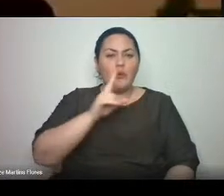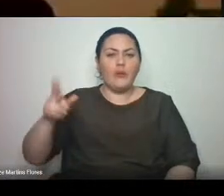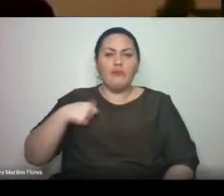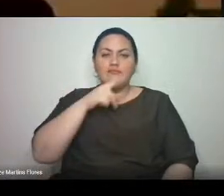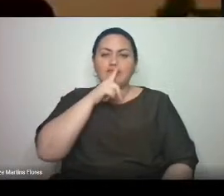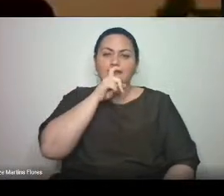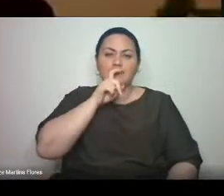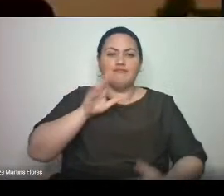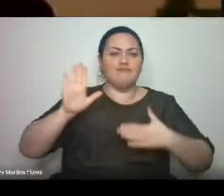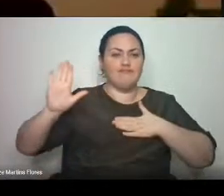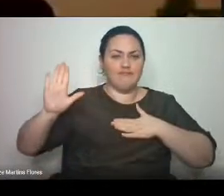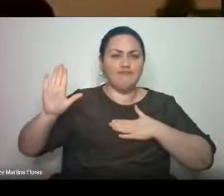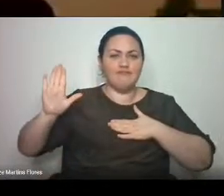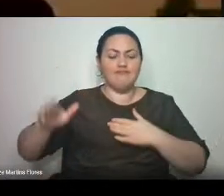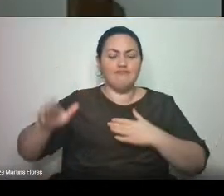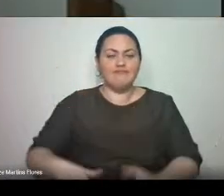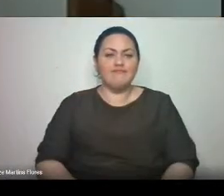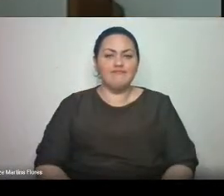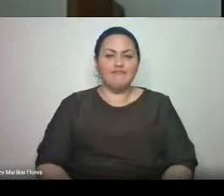Ah, sim, eu prometo.